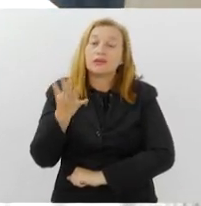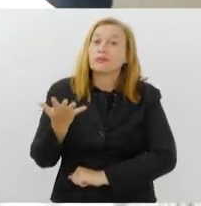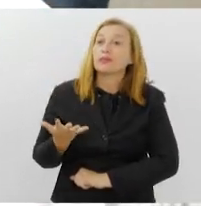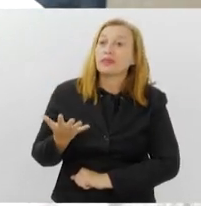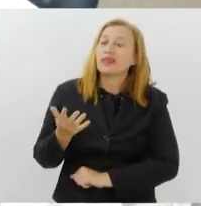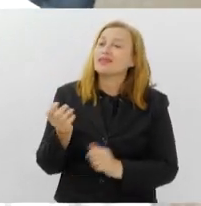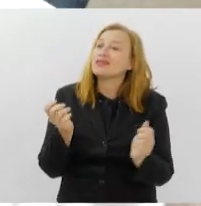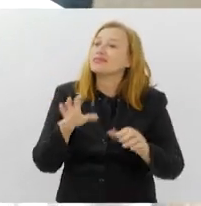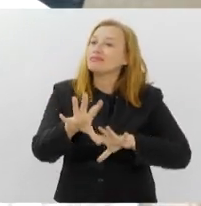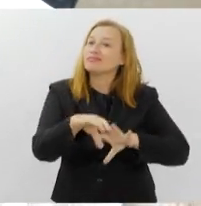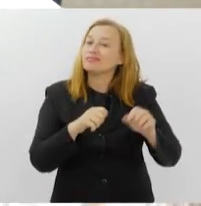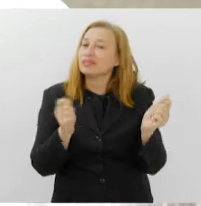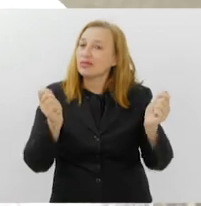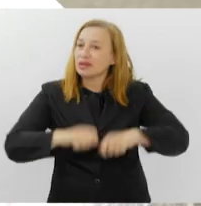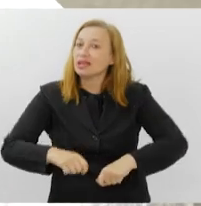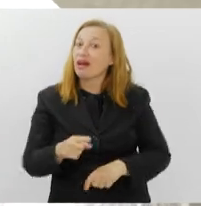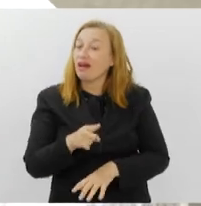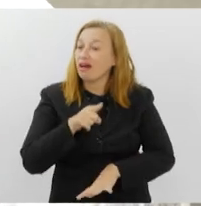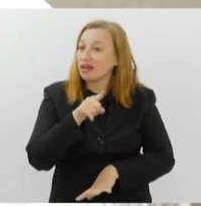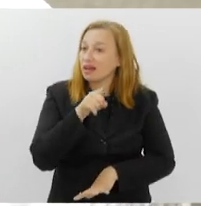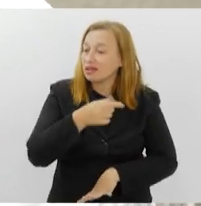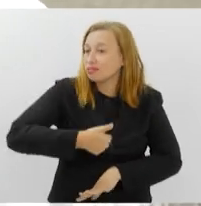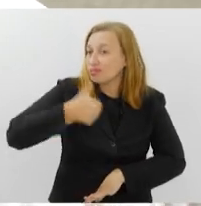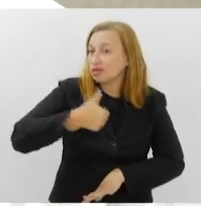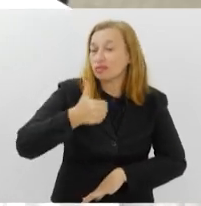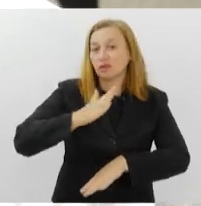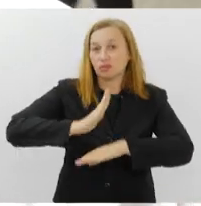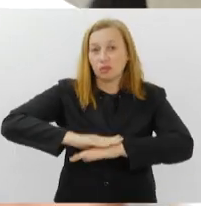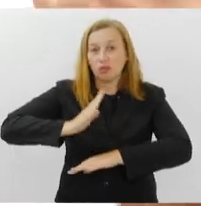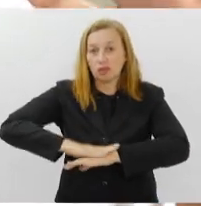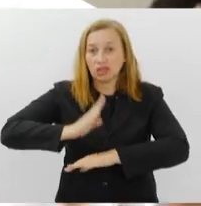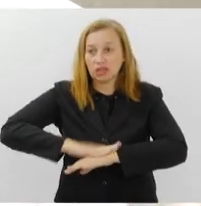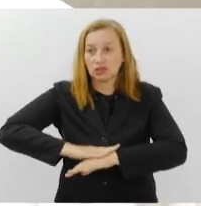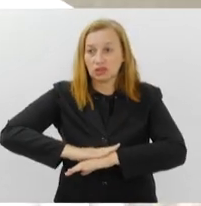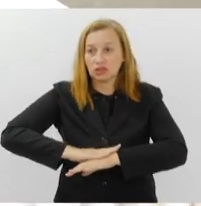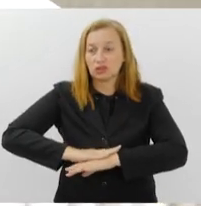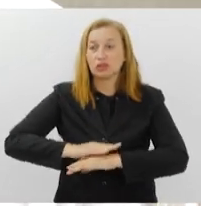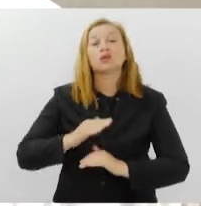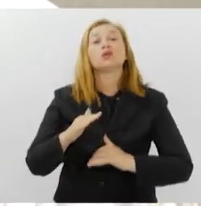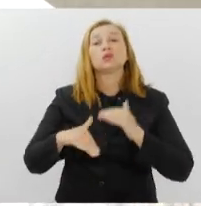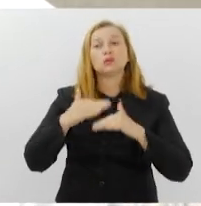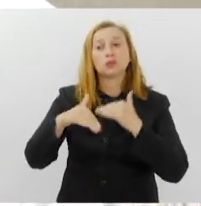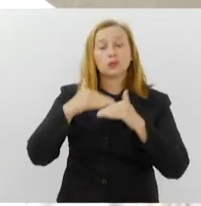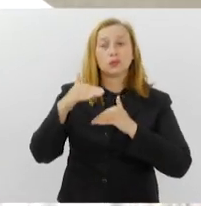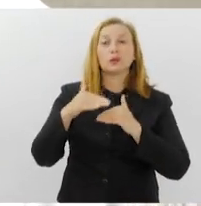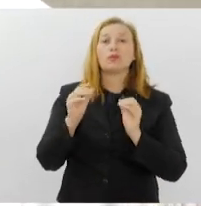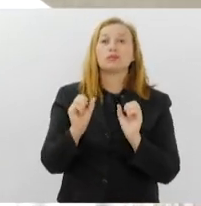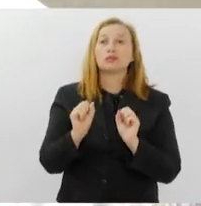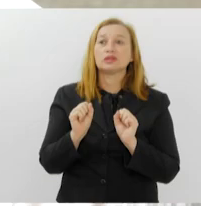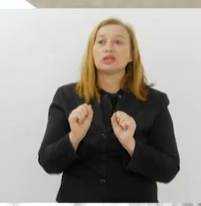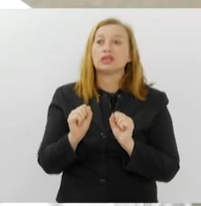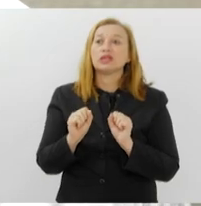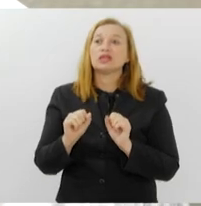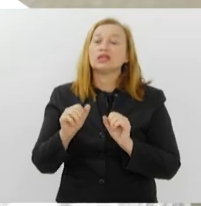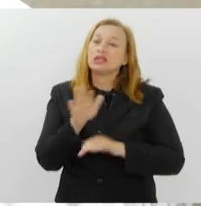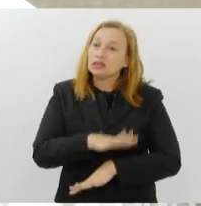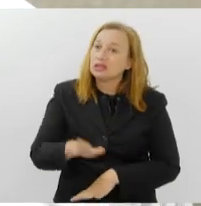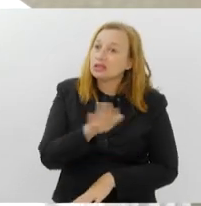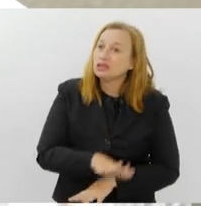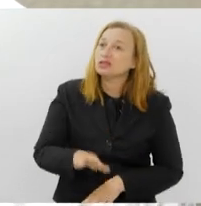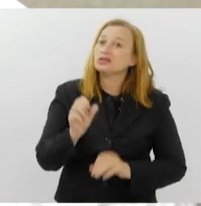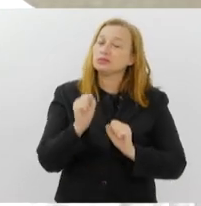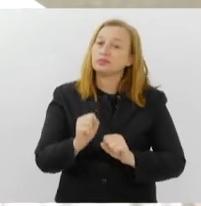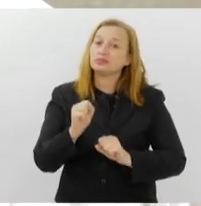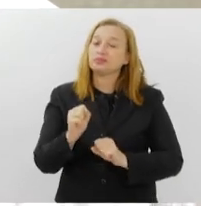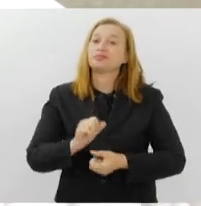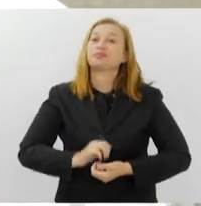Essa capacidade ali, nesse primeiro momento, por estar em alto nível, faz com que a criança possa, ao